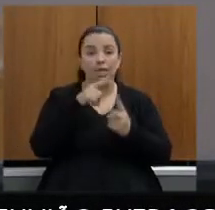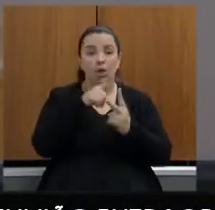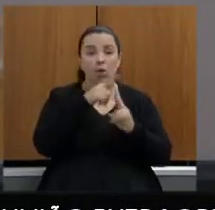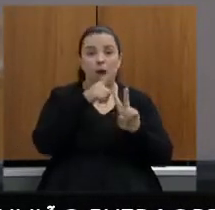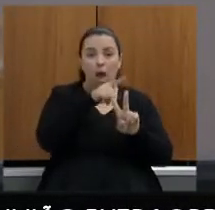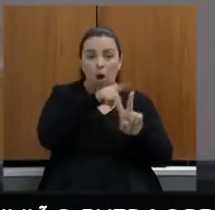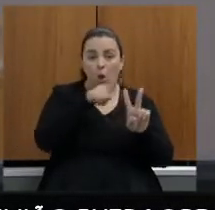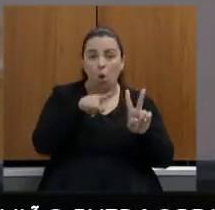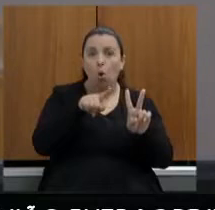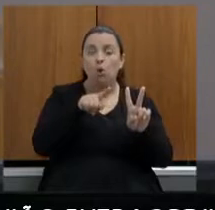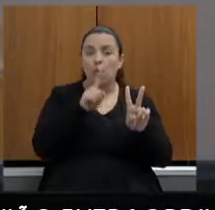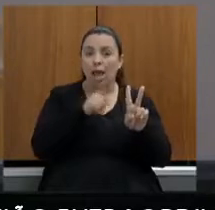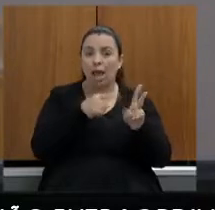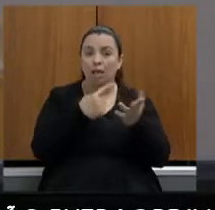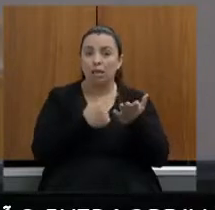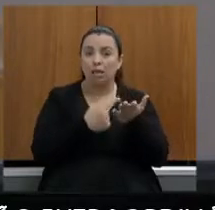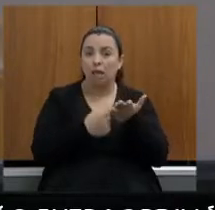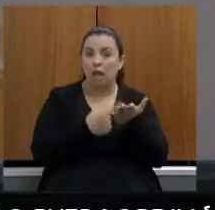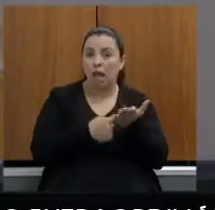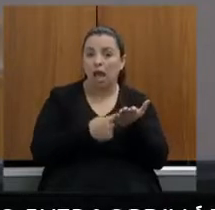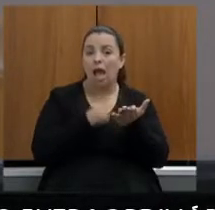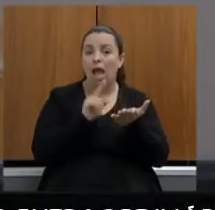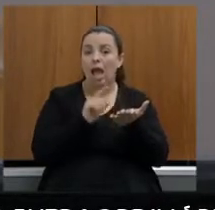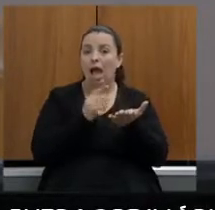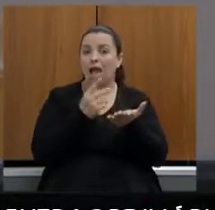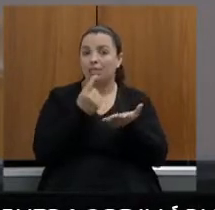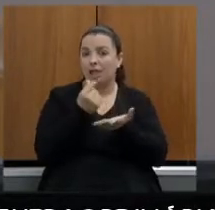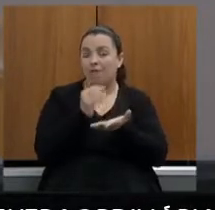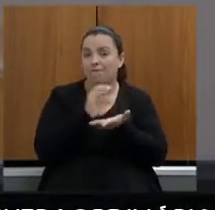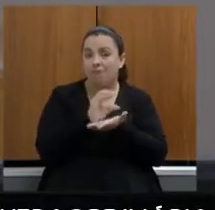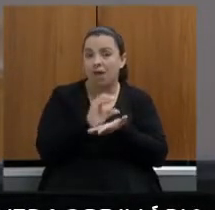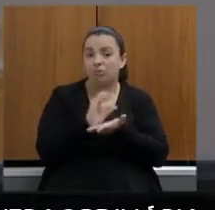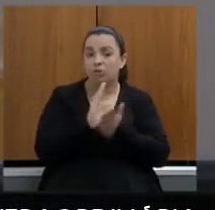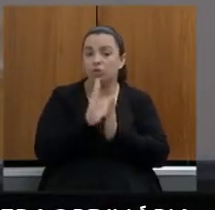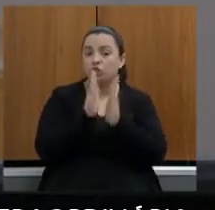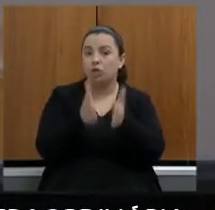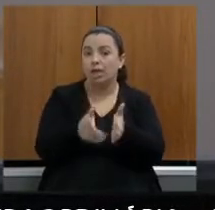por meio desse acordo atingissem essas pessoas e prestassem